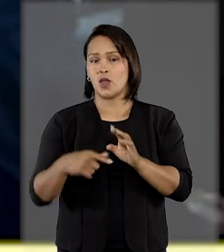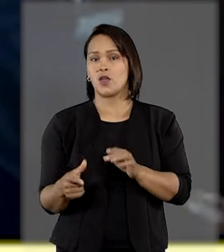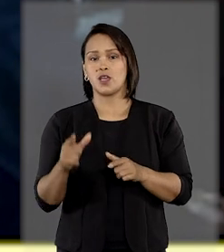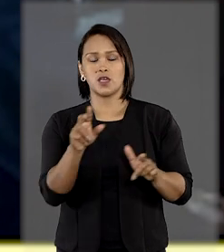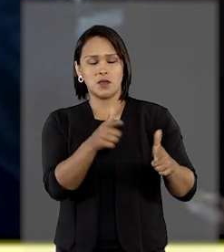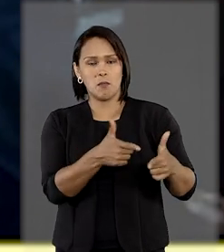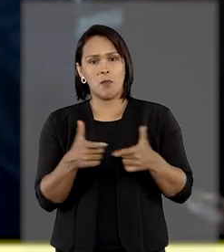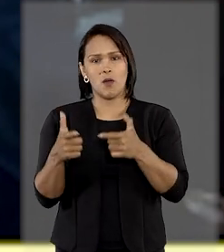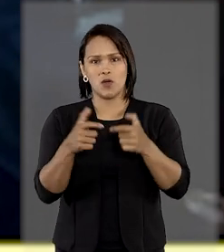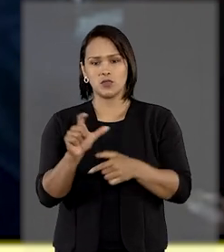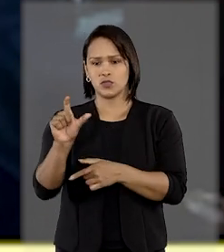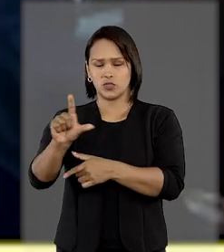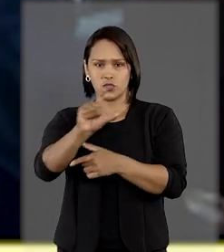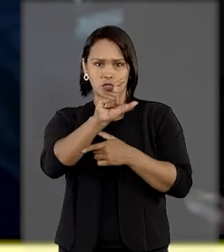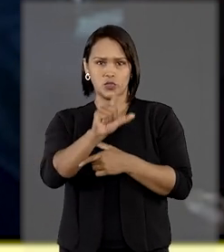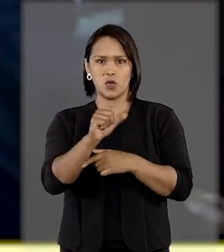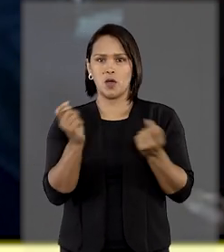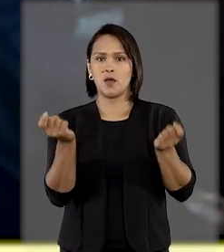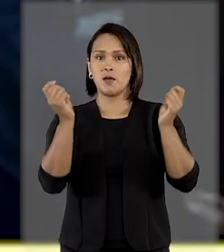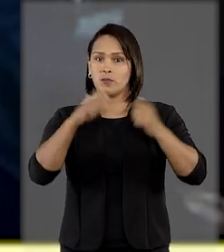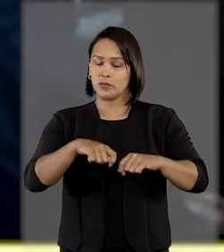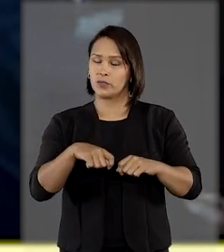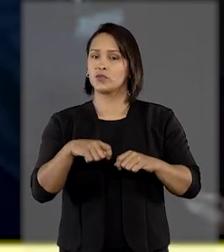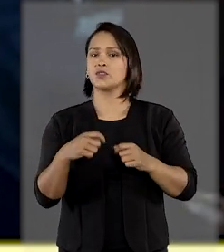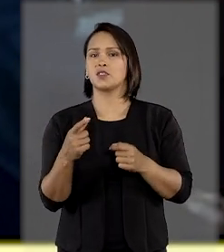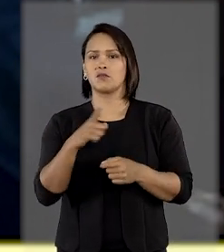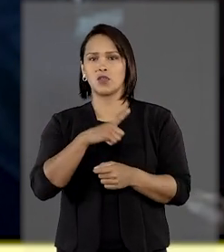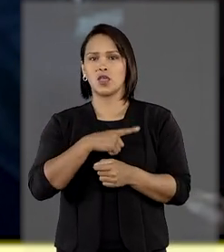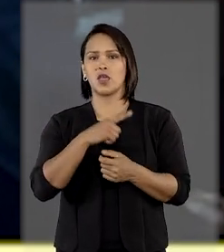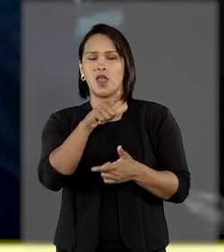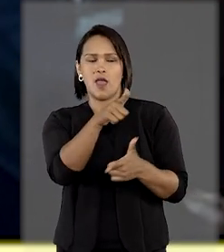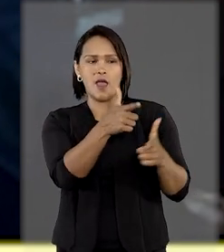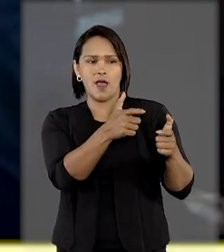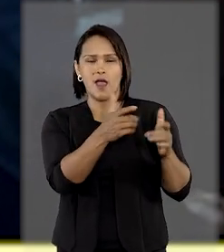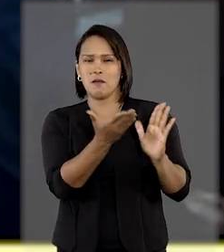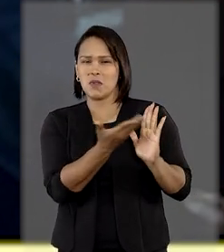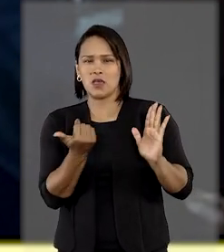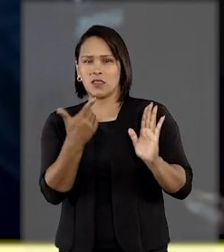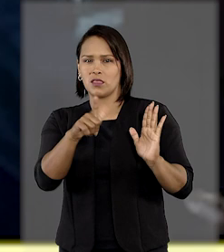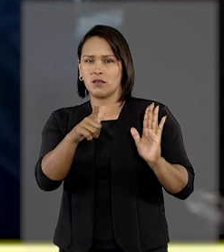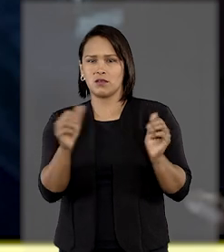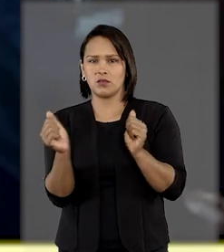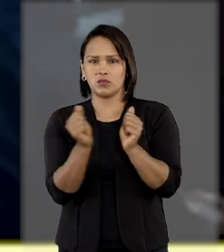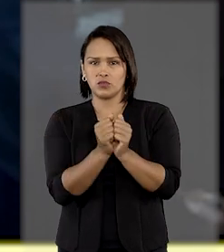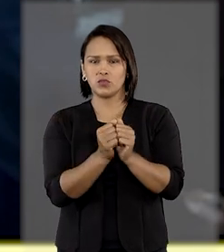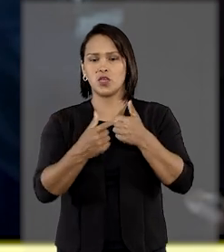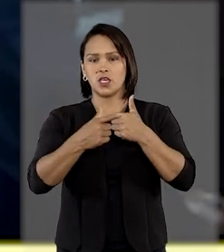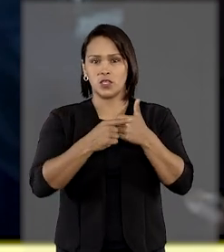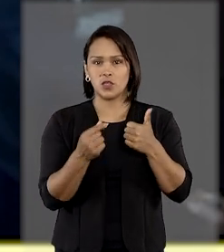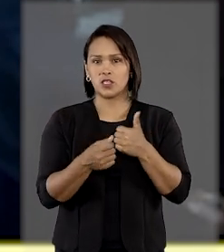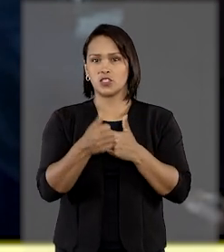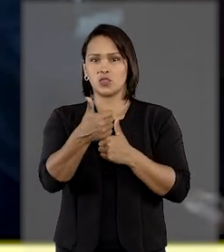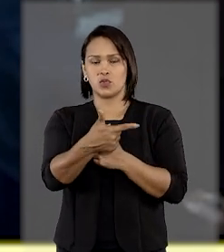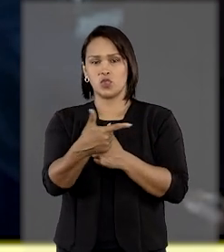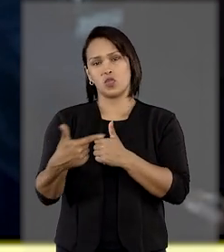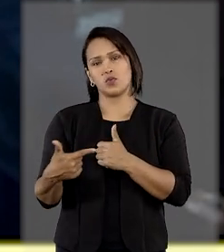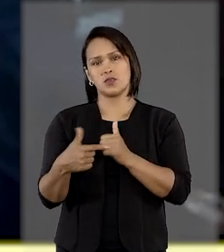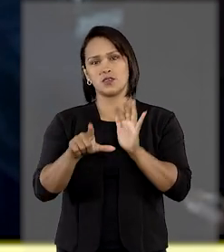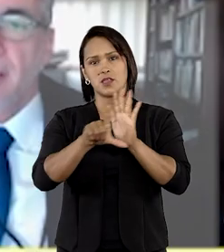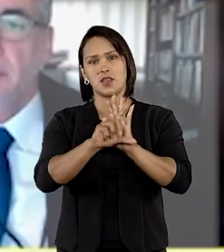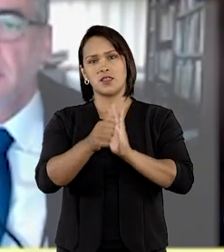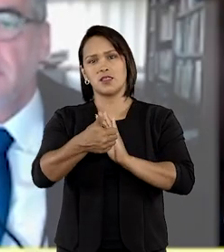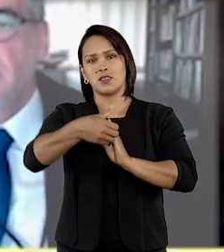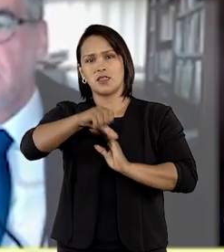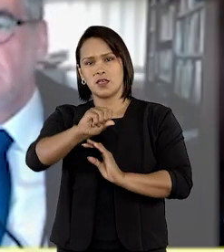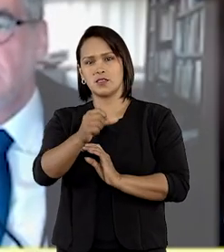permitido, mesmo sem a arma, caracteriza o crime previsto no artigo 12 da Lei nº.826, de 2003,